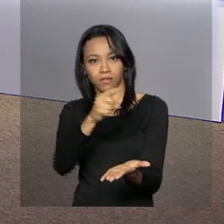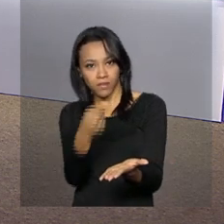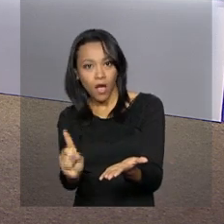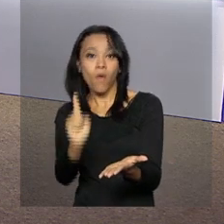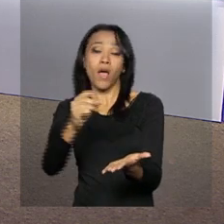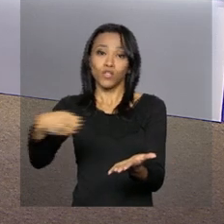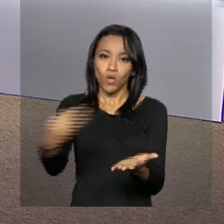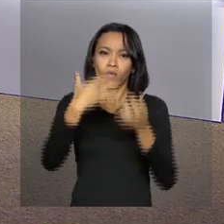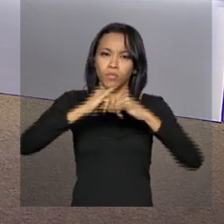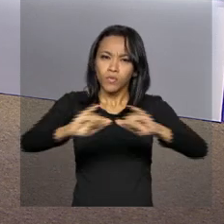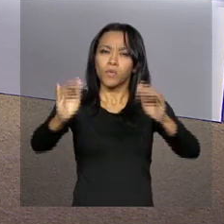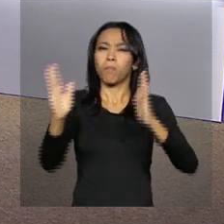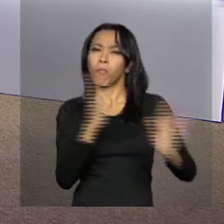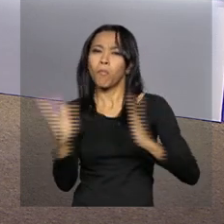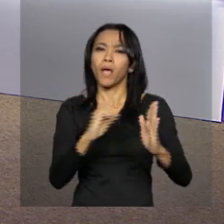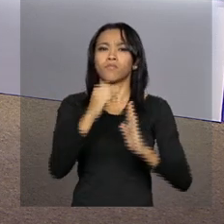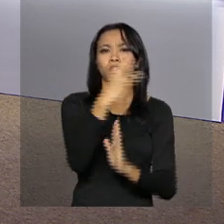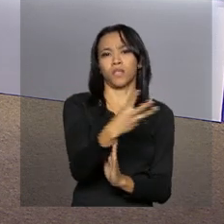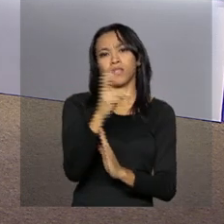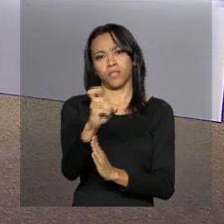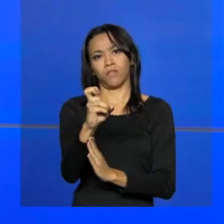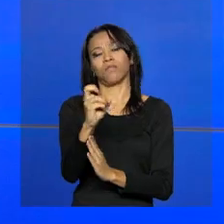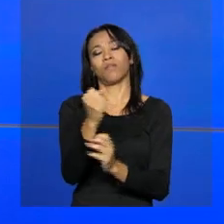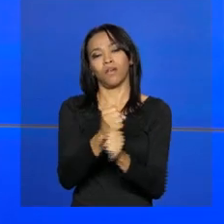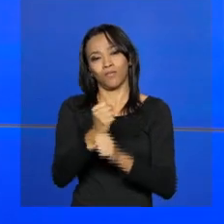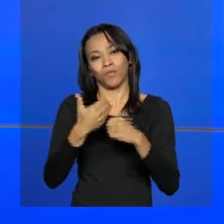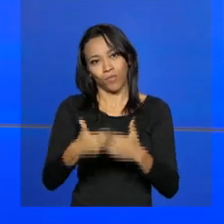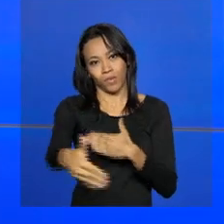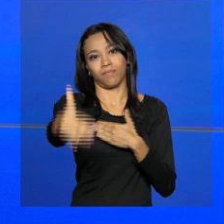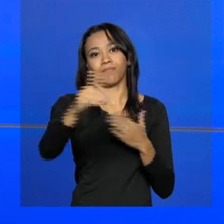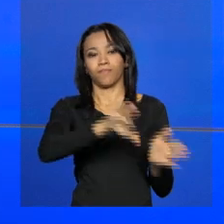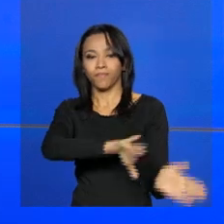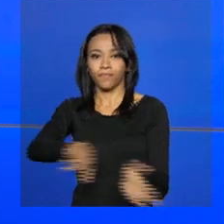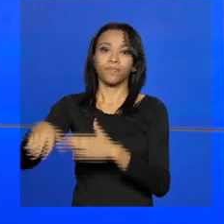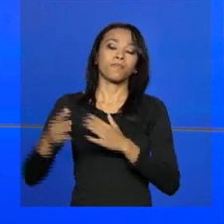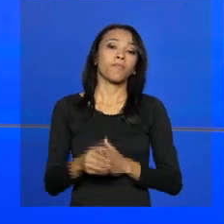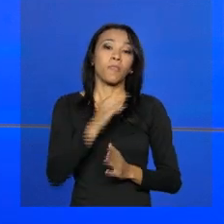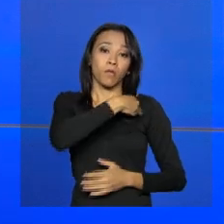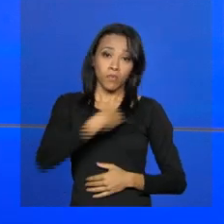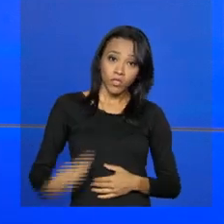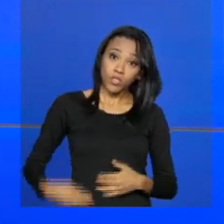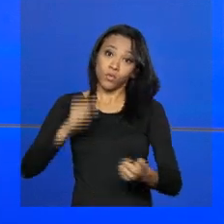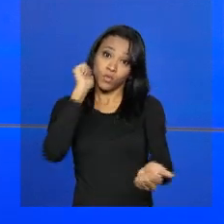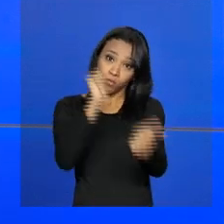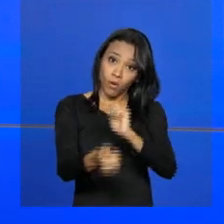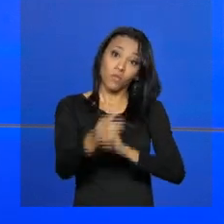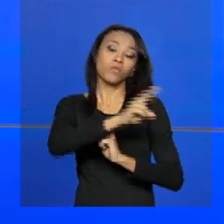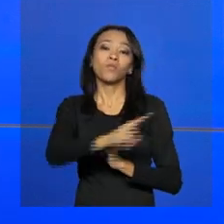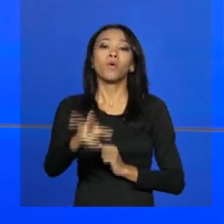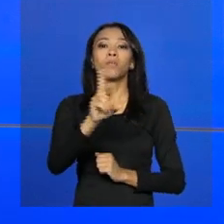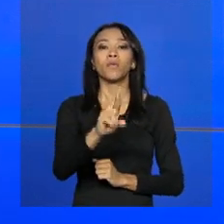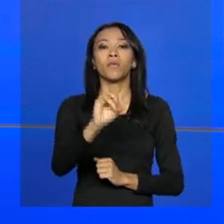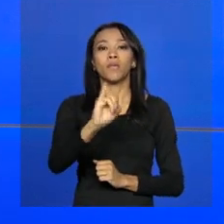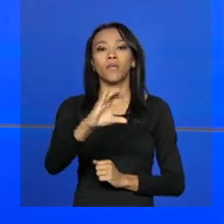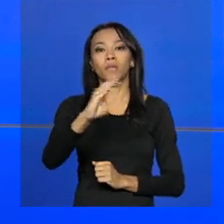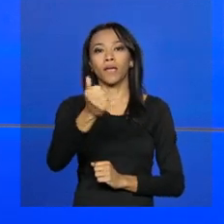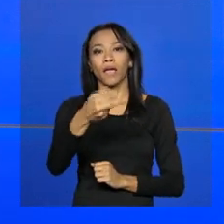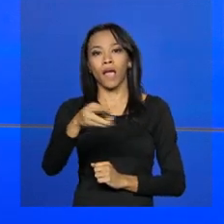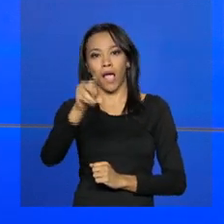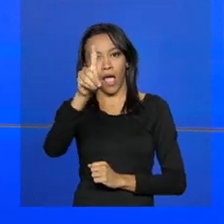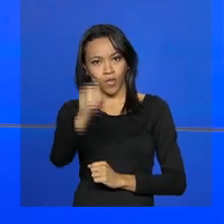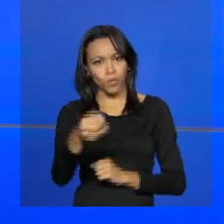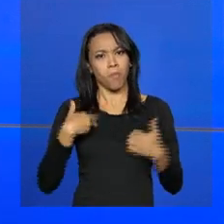operação em um prazo de 3 a 5 anos. O ministro do Esporte, Ricardo Leiser, participou do programa Bom Dia,